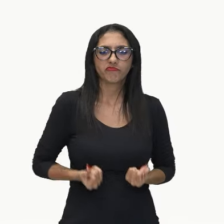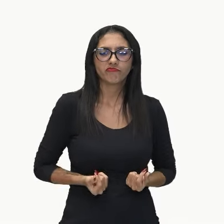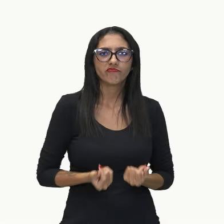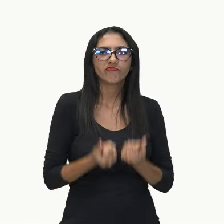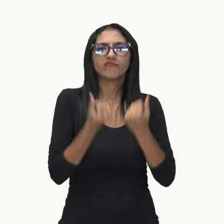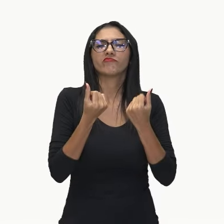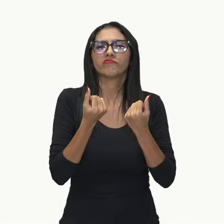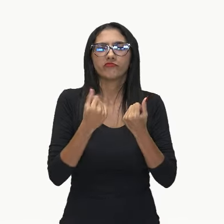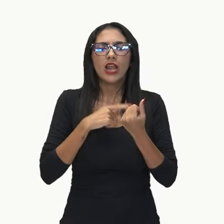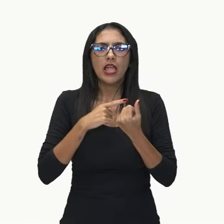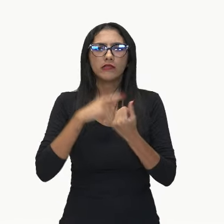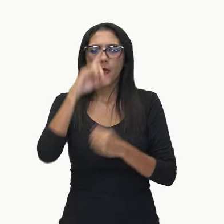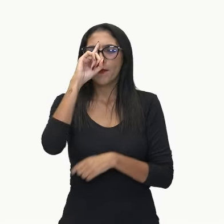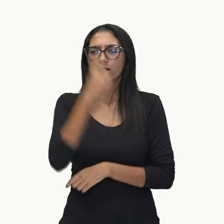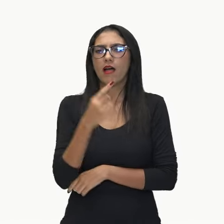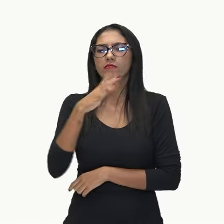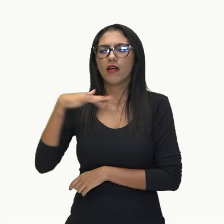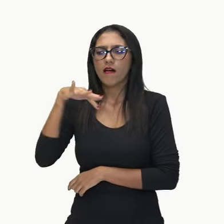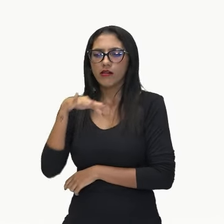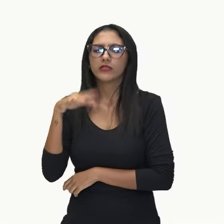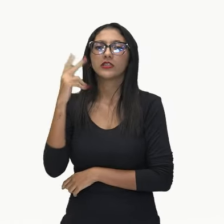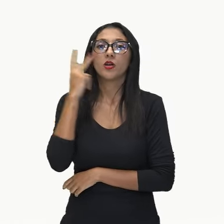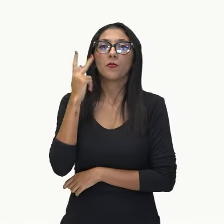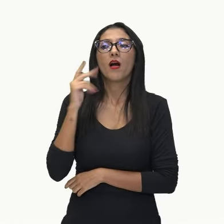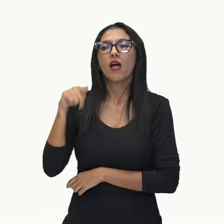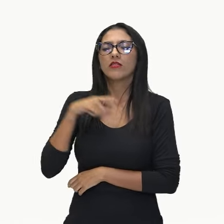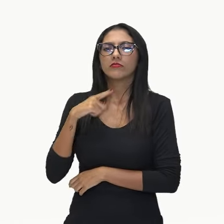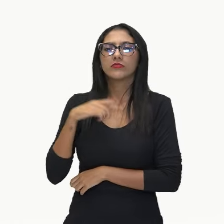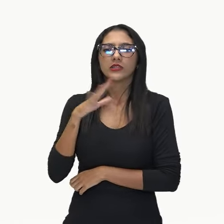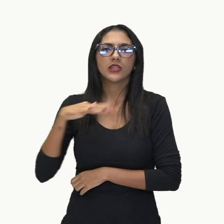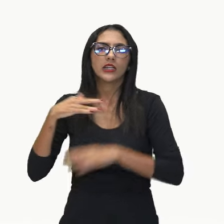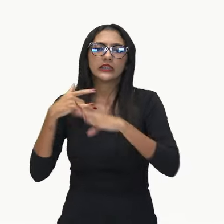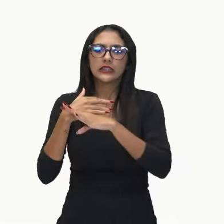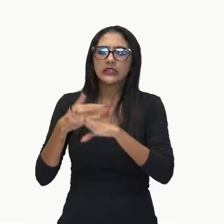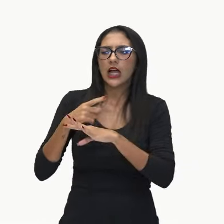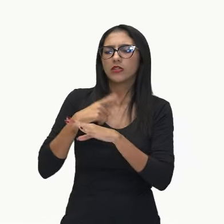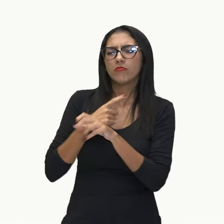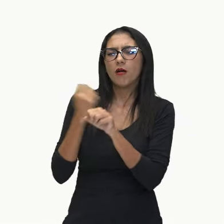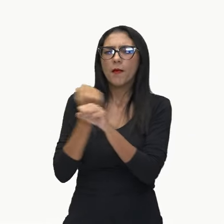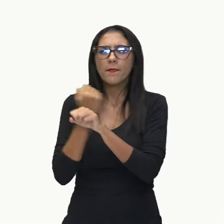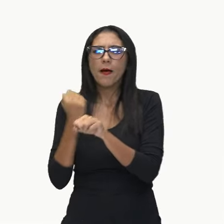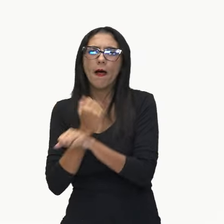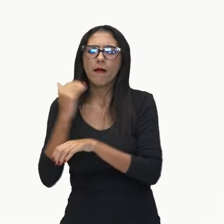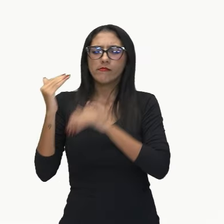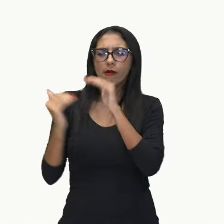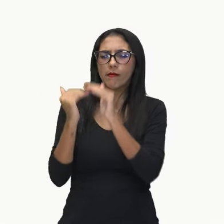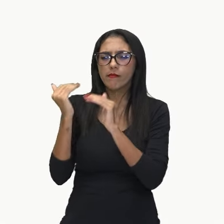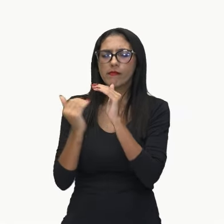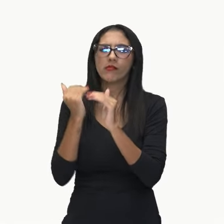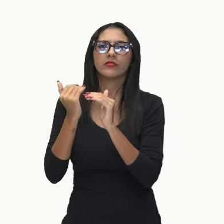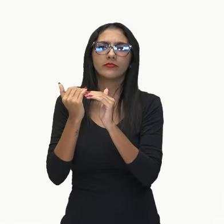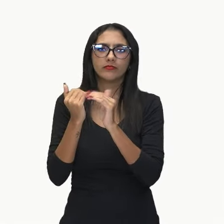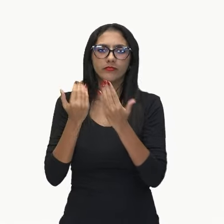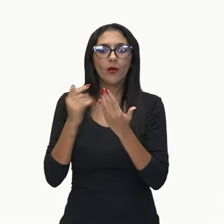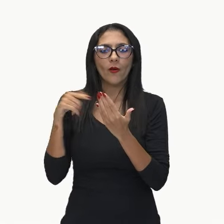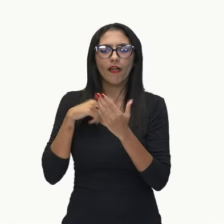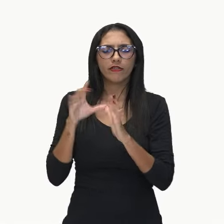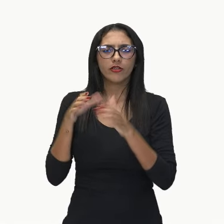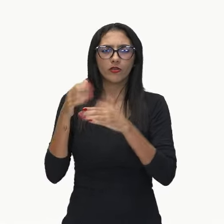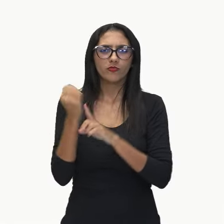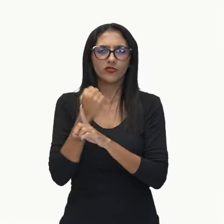comandava São Paulo, aquela cidade que estava em processo de urbanização. E os burgueses, como classe